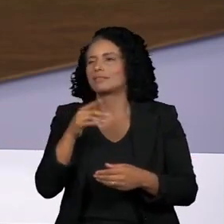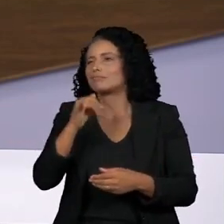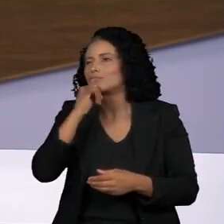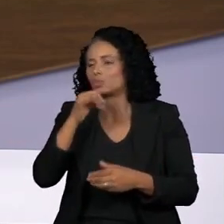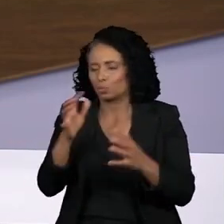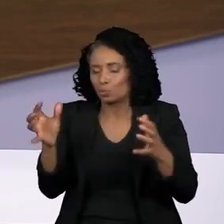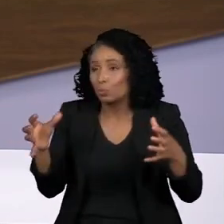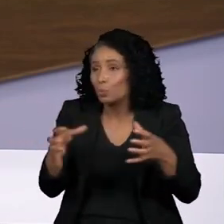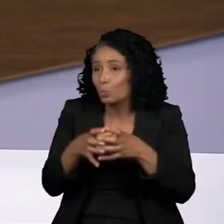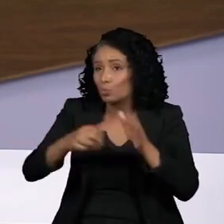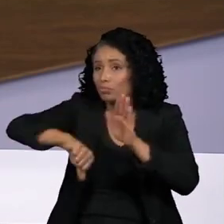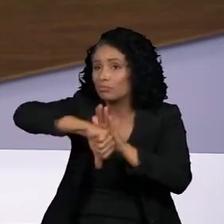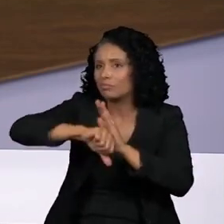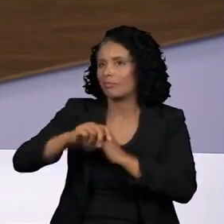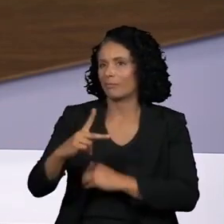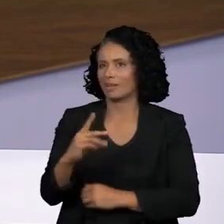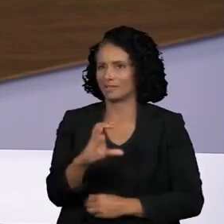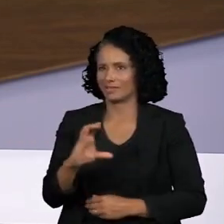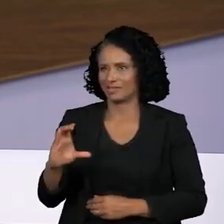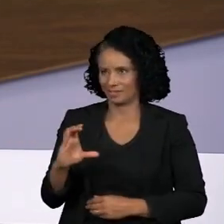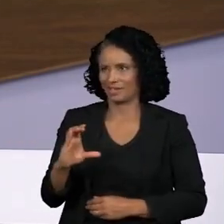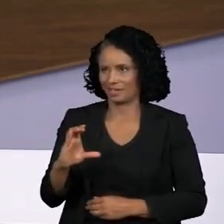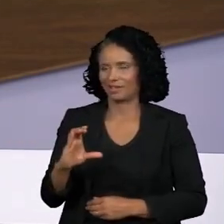tem uma conexão internacional. Quer dizer,